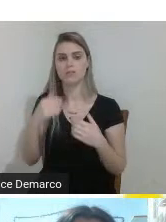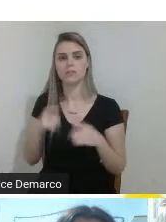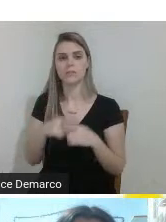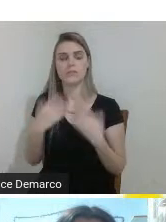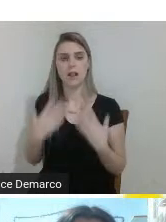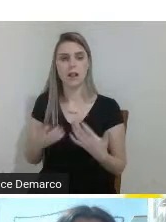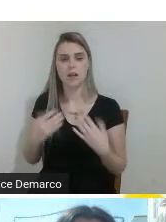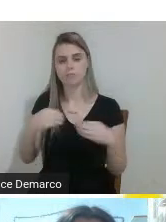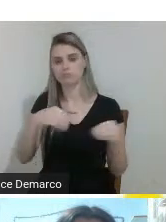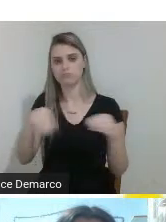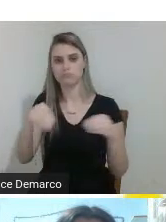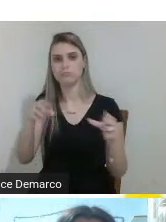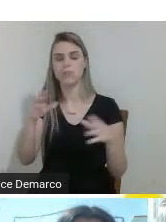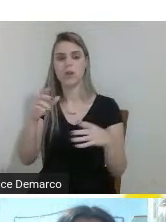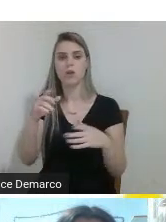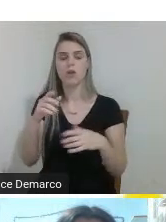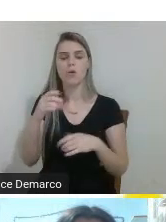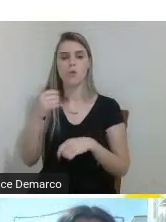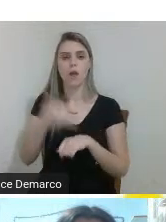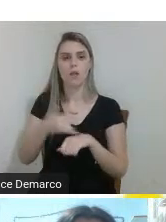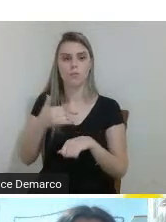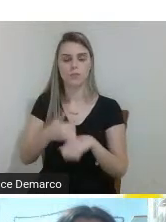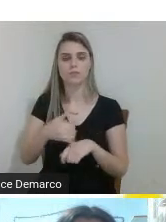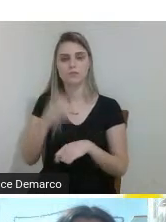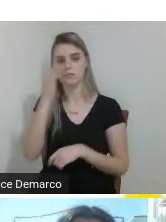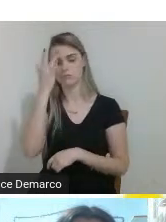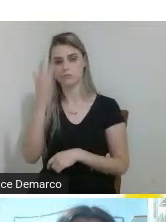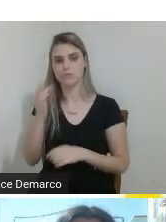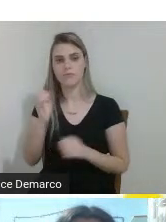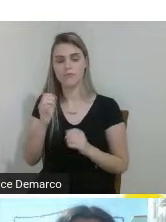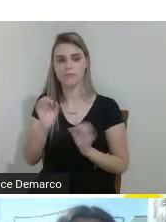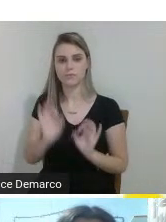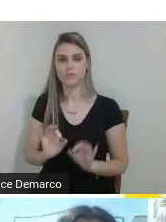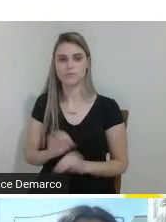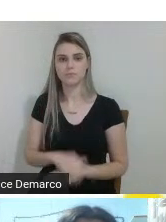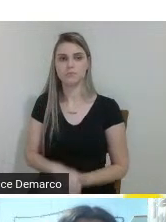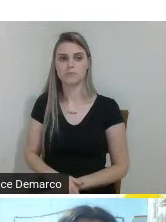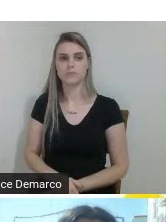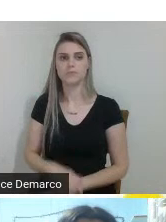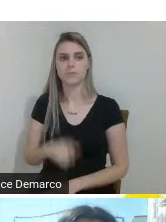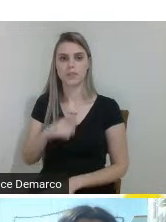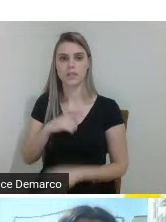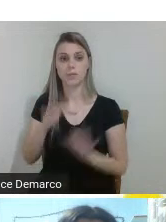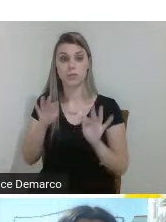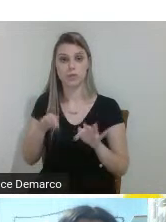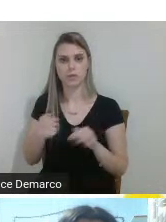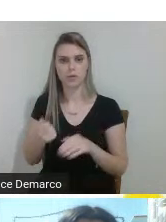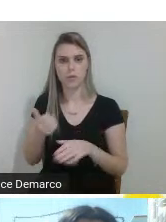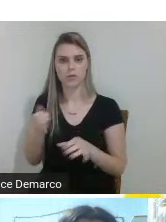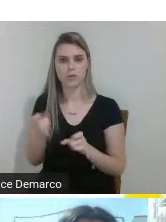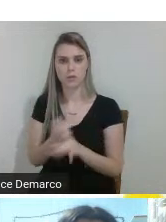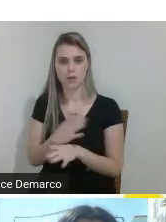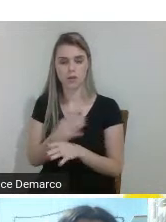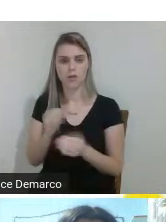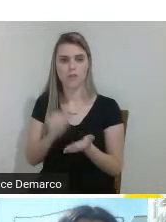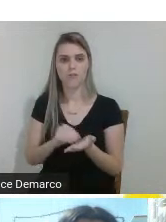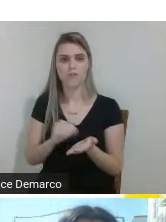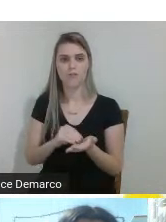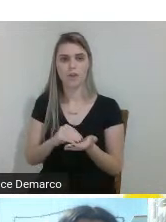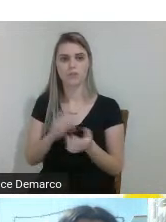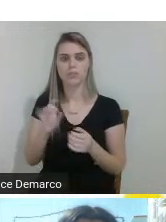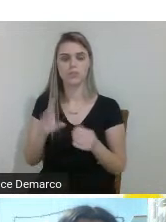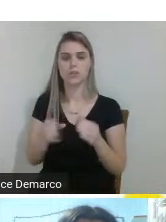o alumínio serve o direito então agora a gente está em uma etapa de conclusão que falta apenas a